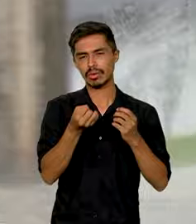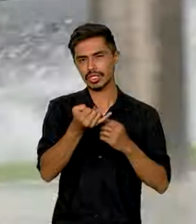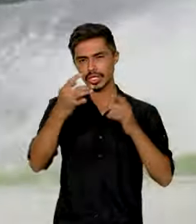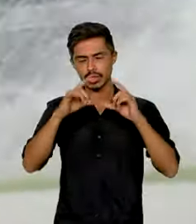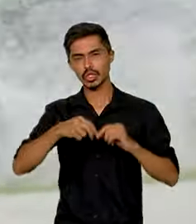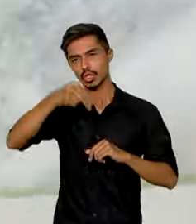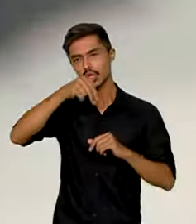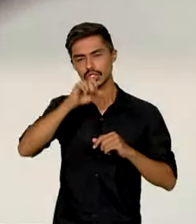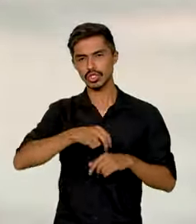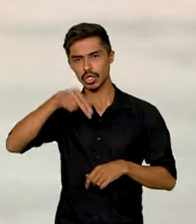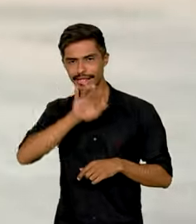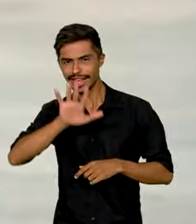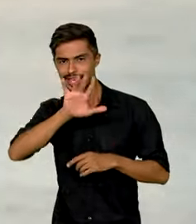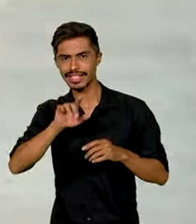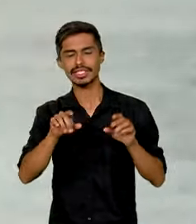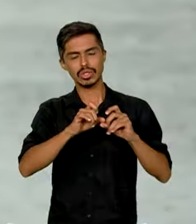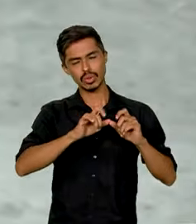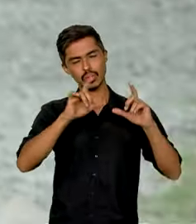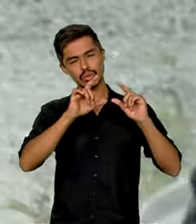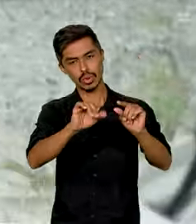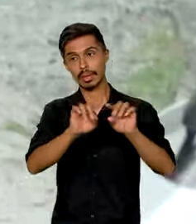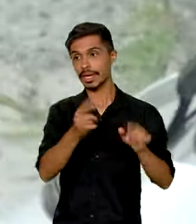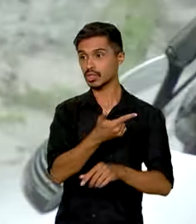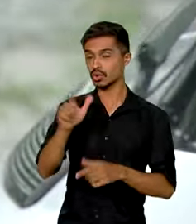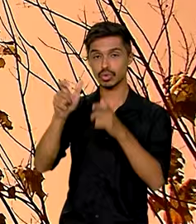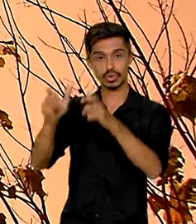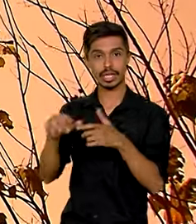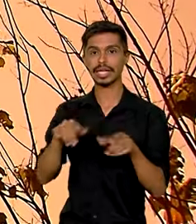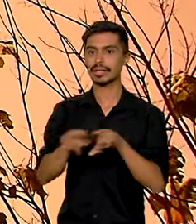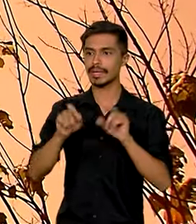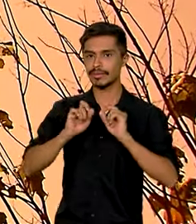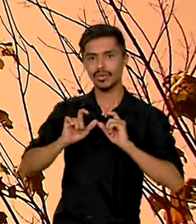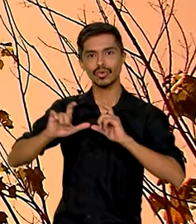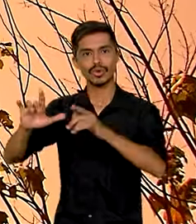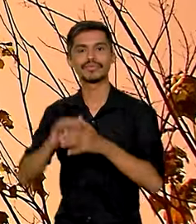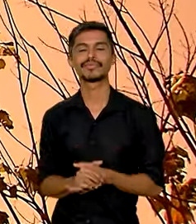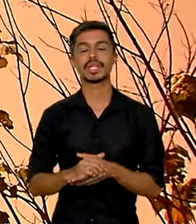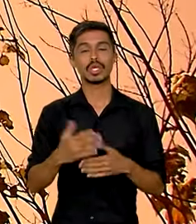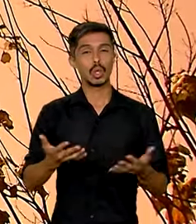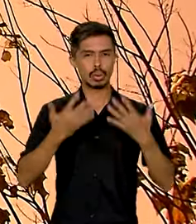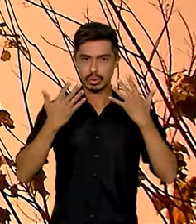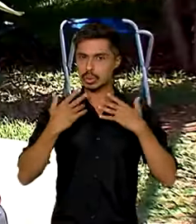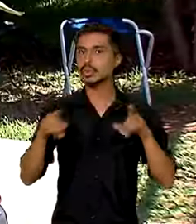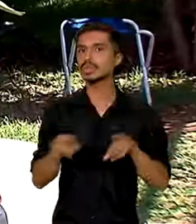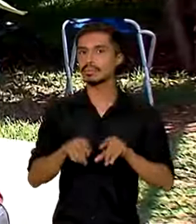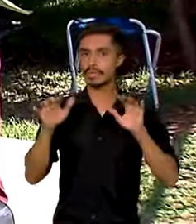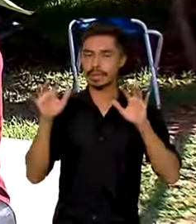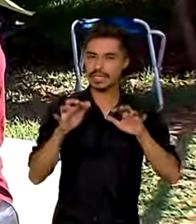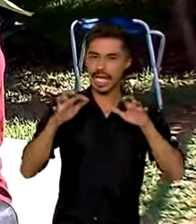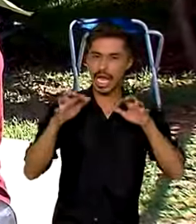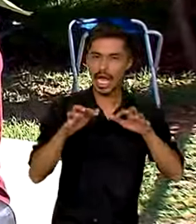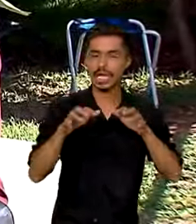Norte e Nordeste e acima da média nas demais regiões do país. E o calor também vai estar presente em